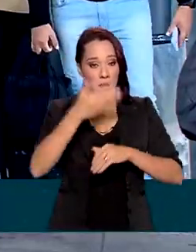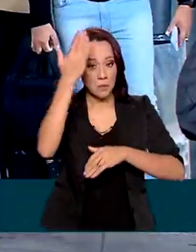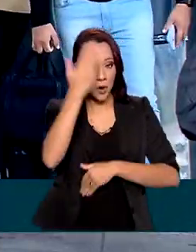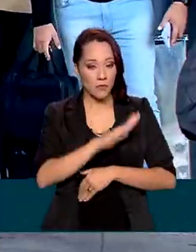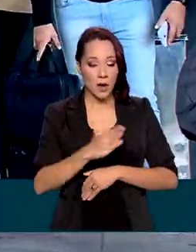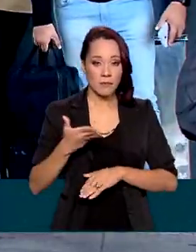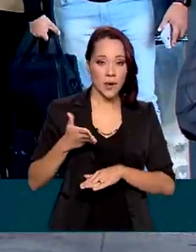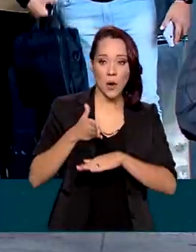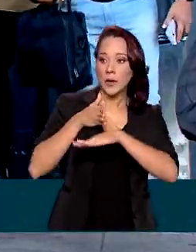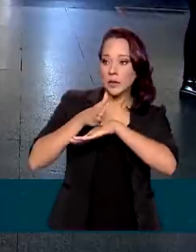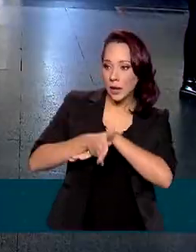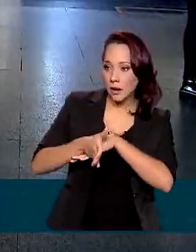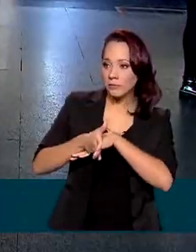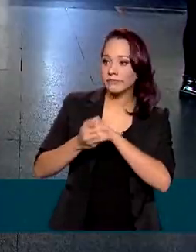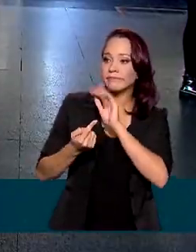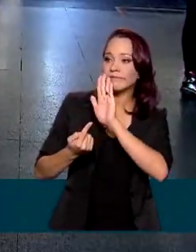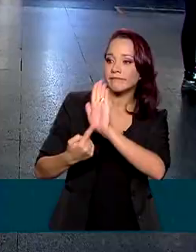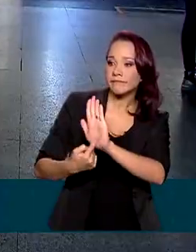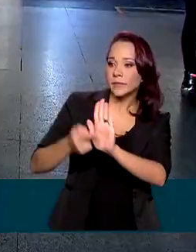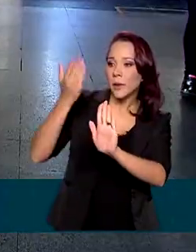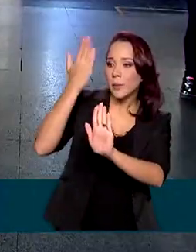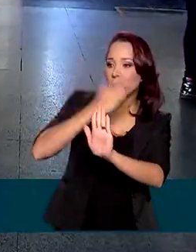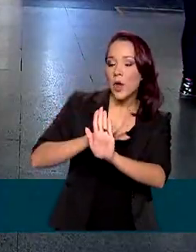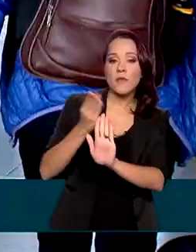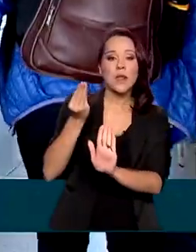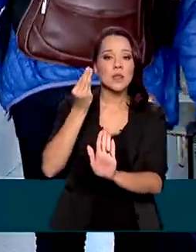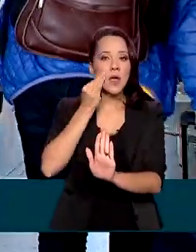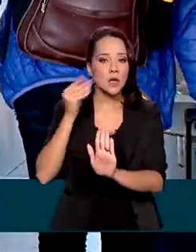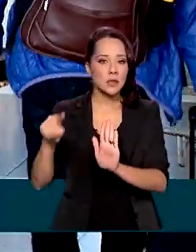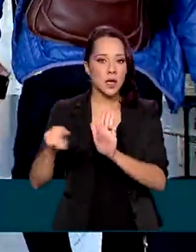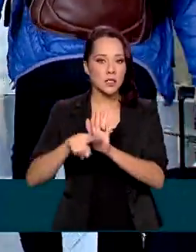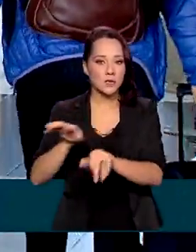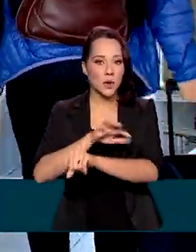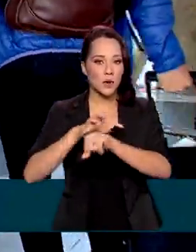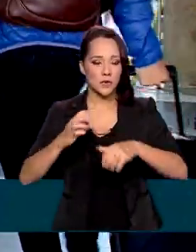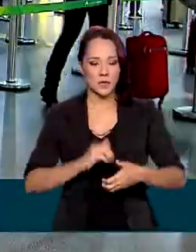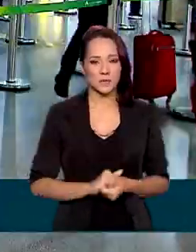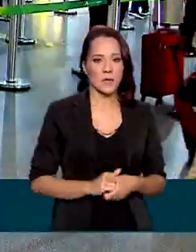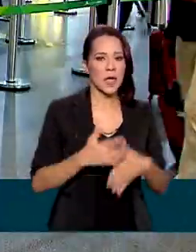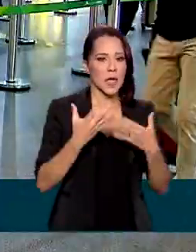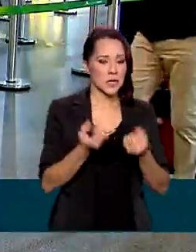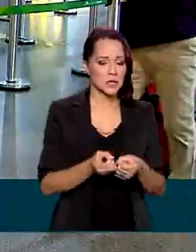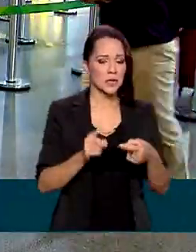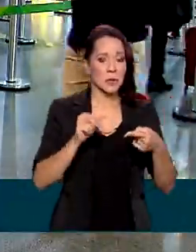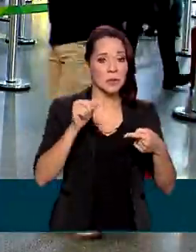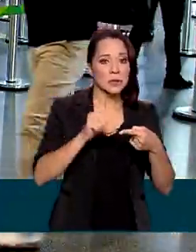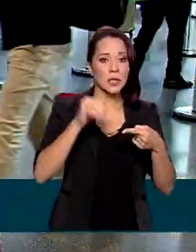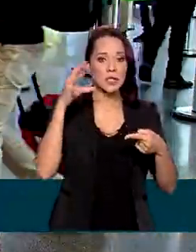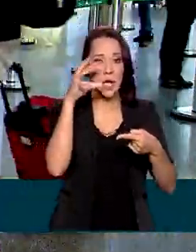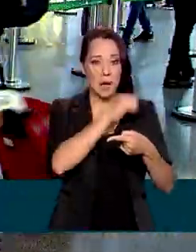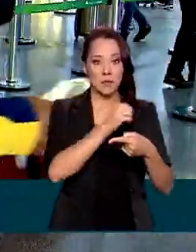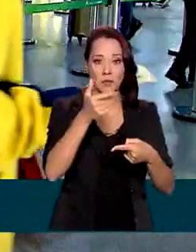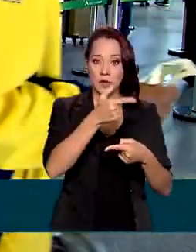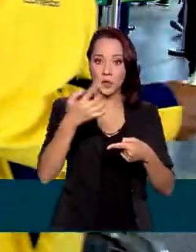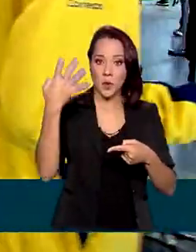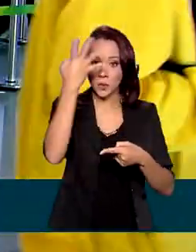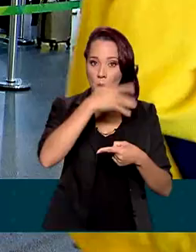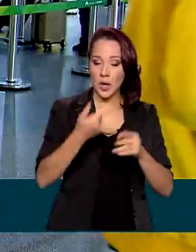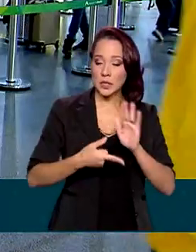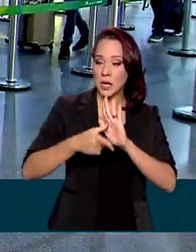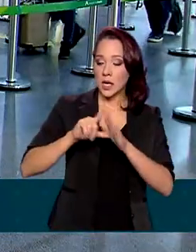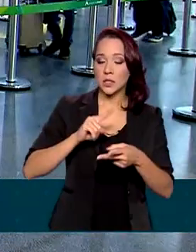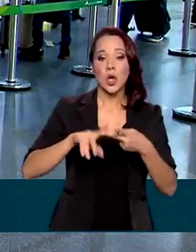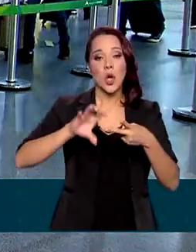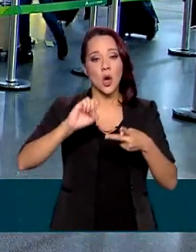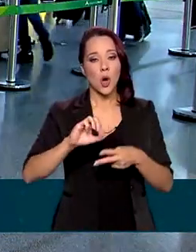no embarque do voo o comprovante de teste negativo para a Covid-19. São aceitos os do tipo antígeno, feitos 24 horas antes